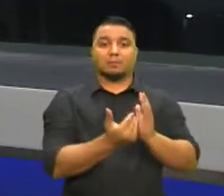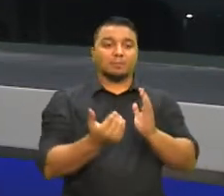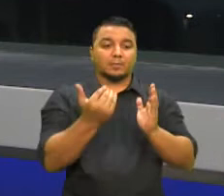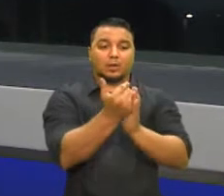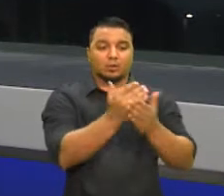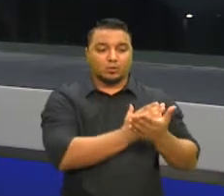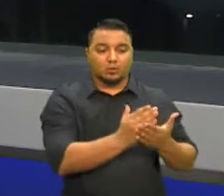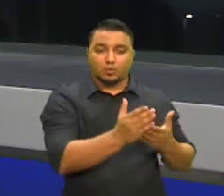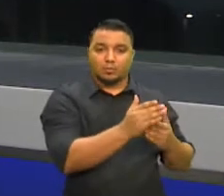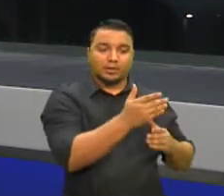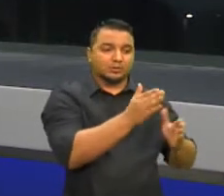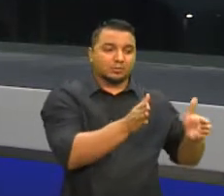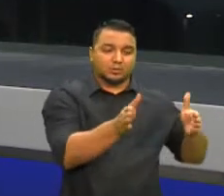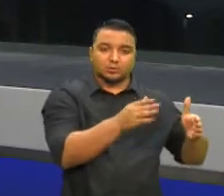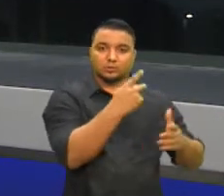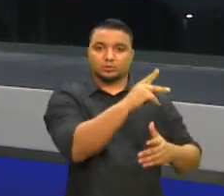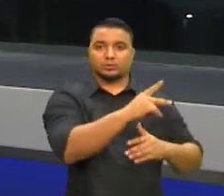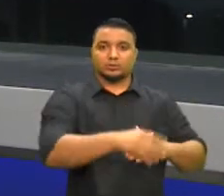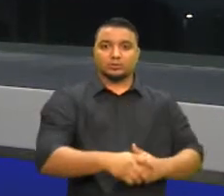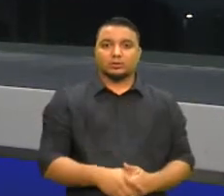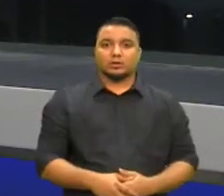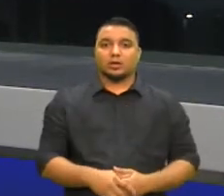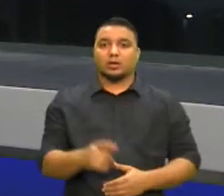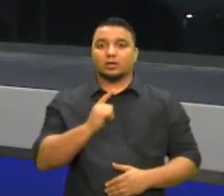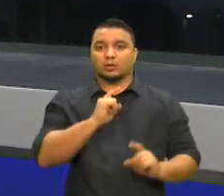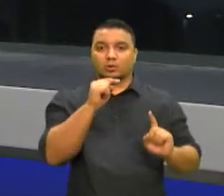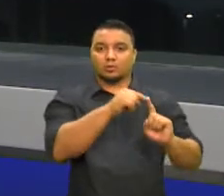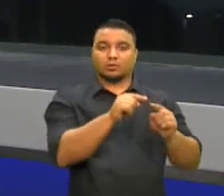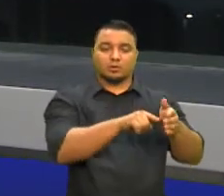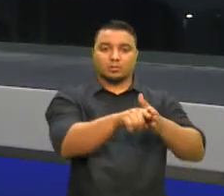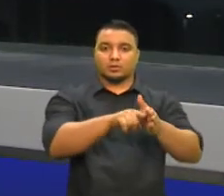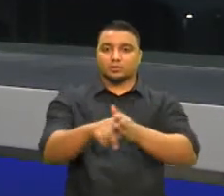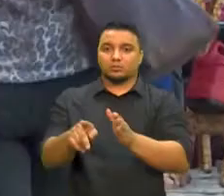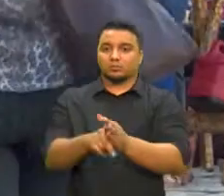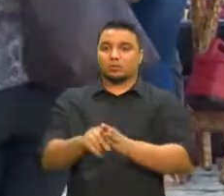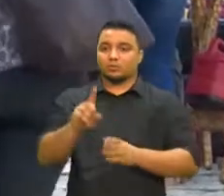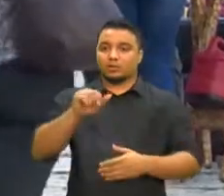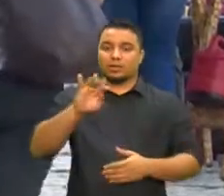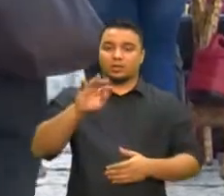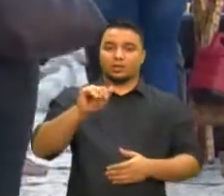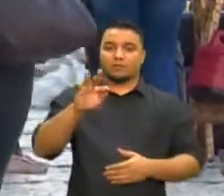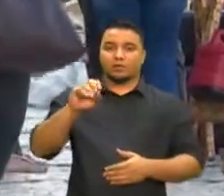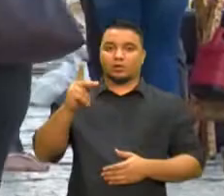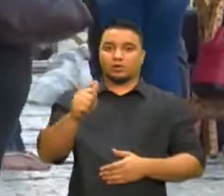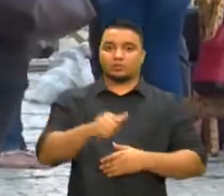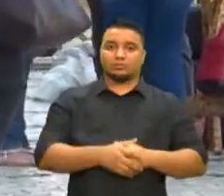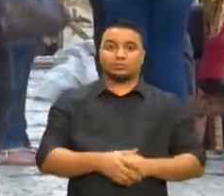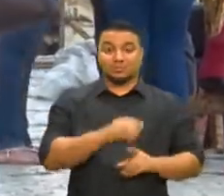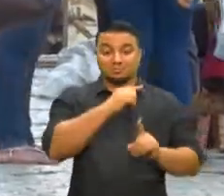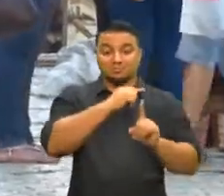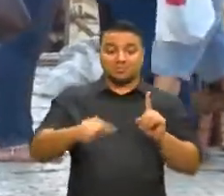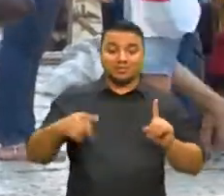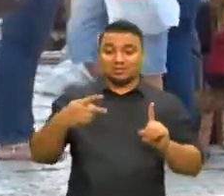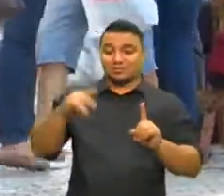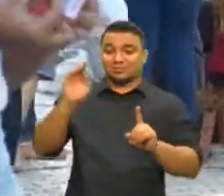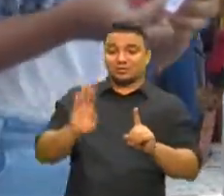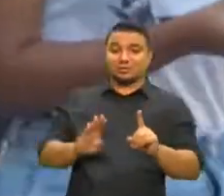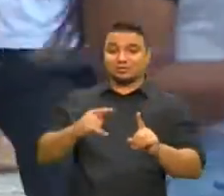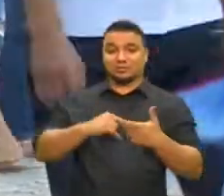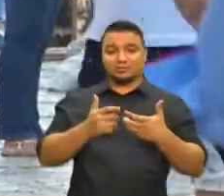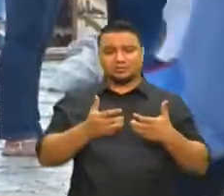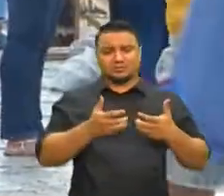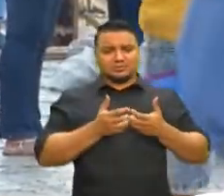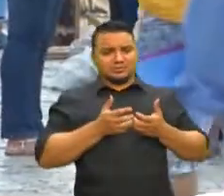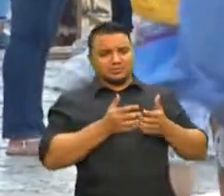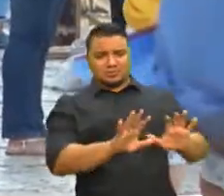o início do seu governo, como aponta uma pesquisa do Datafolha. Mais da metade dos brasileiros já demonstram